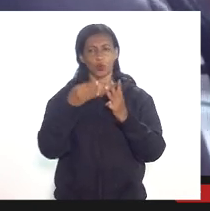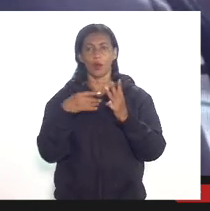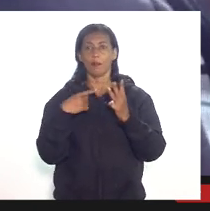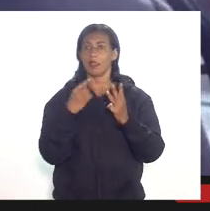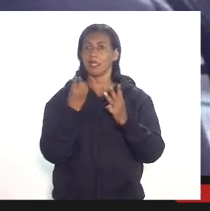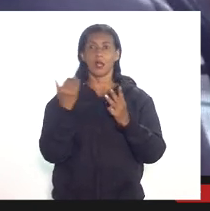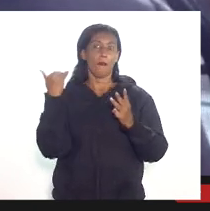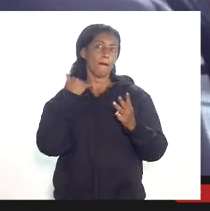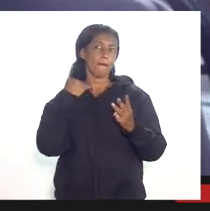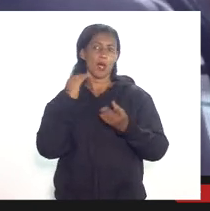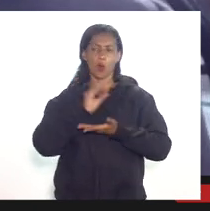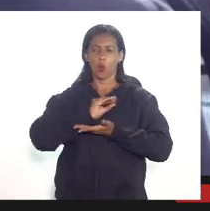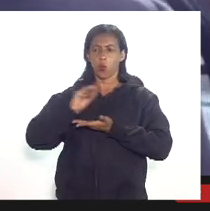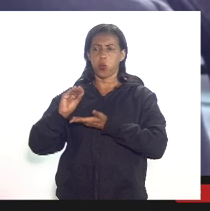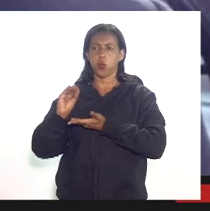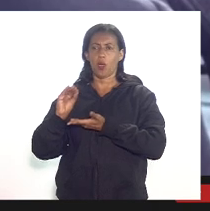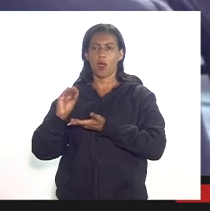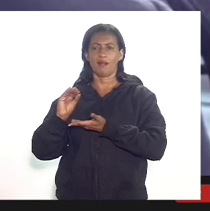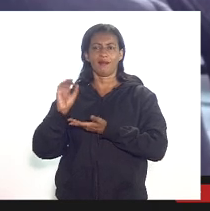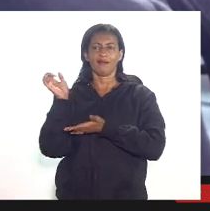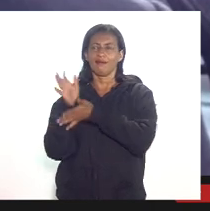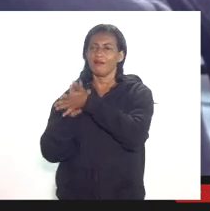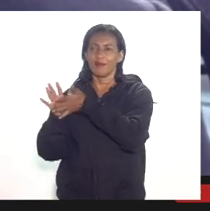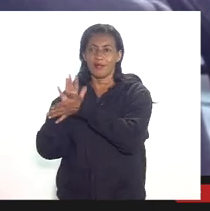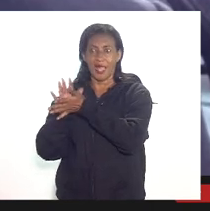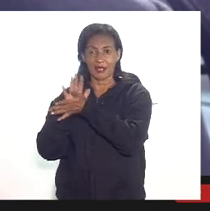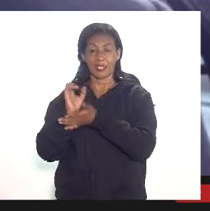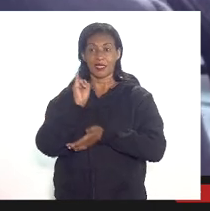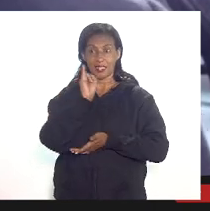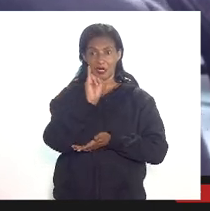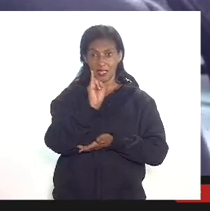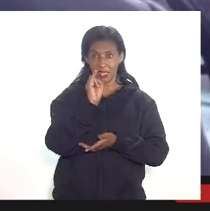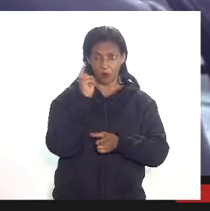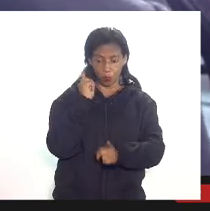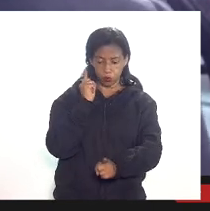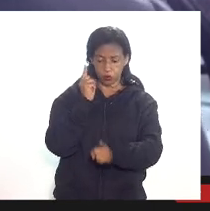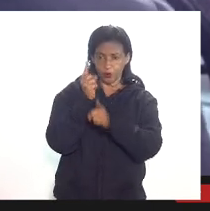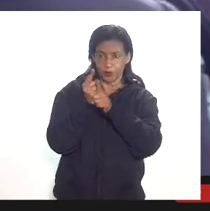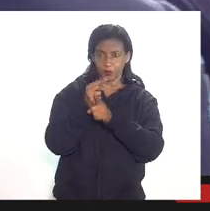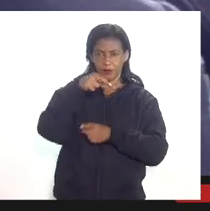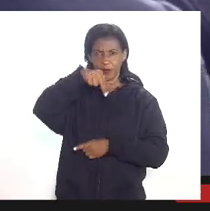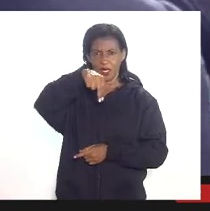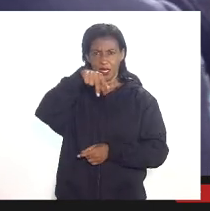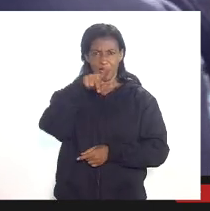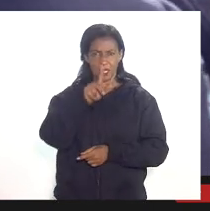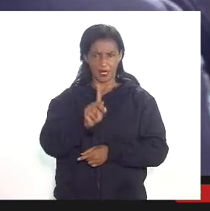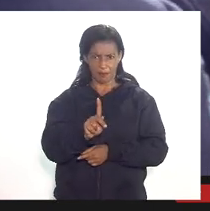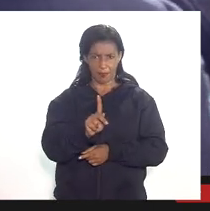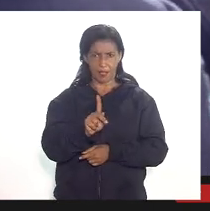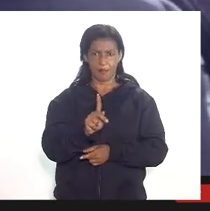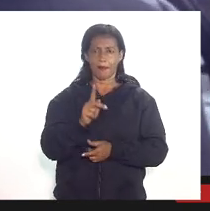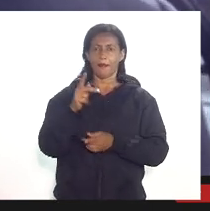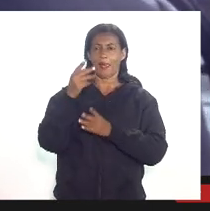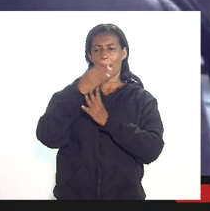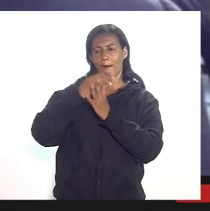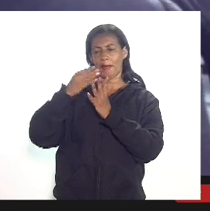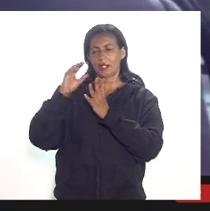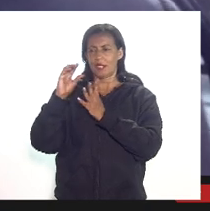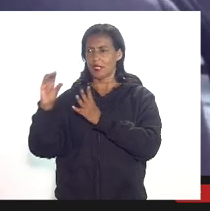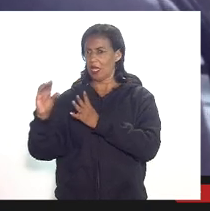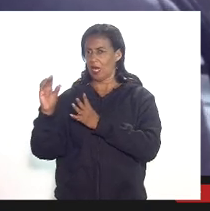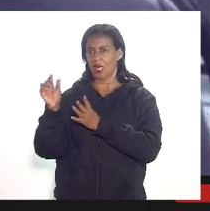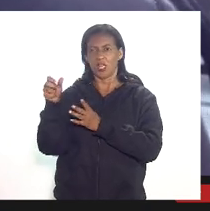se ela fizer se isso for descoberto o que acontece a ANP repassa essa parcela não utilizada